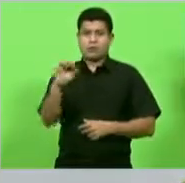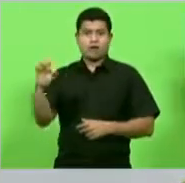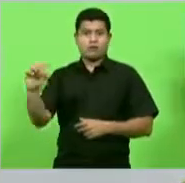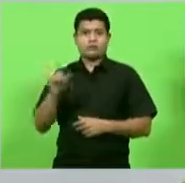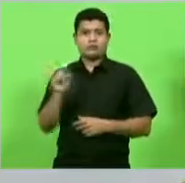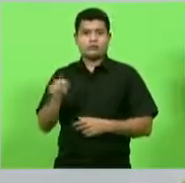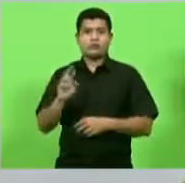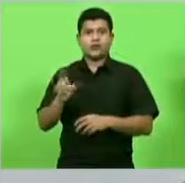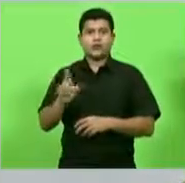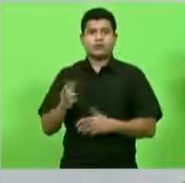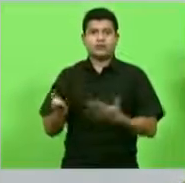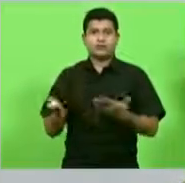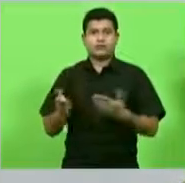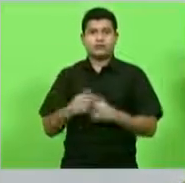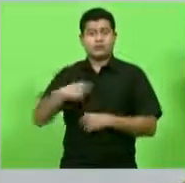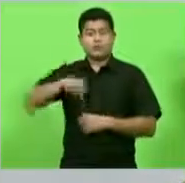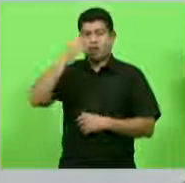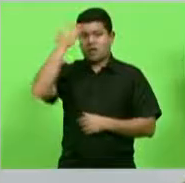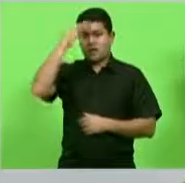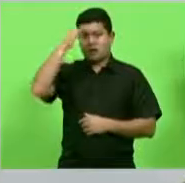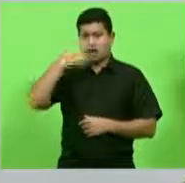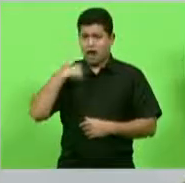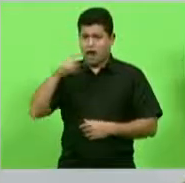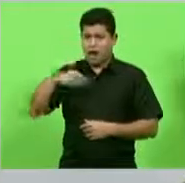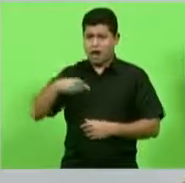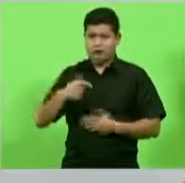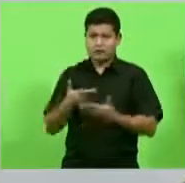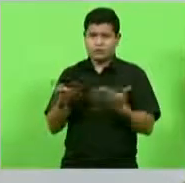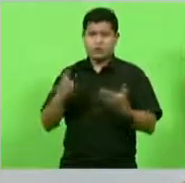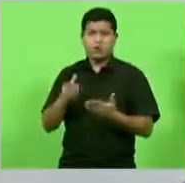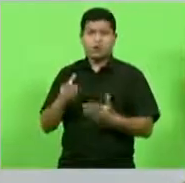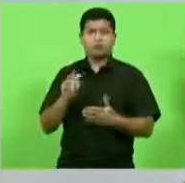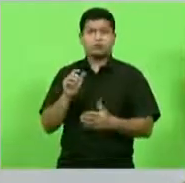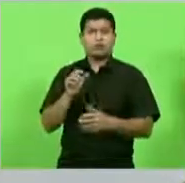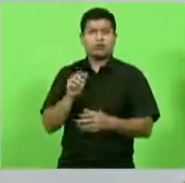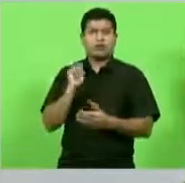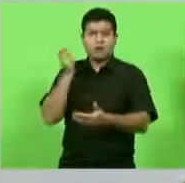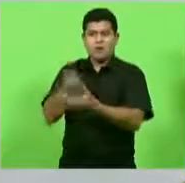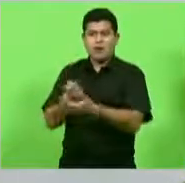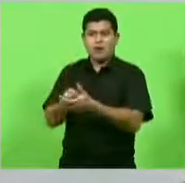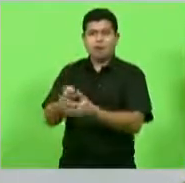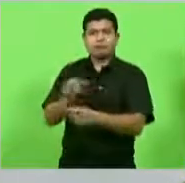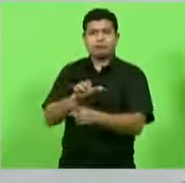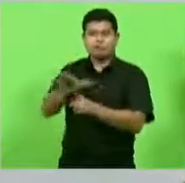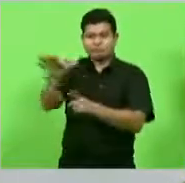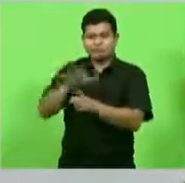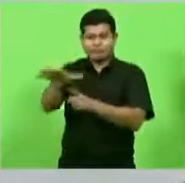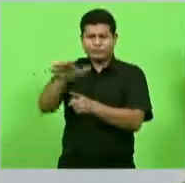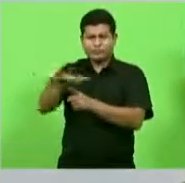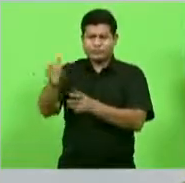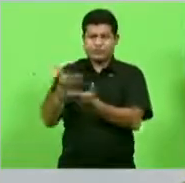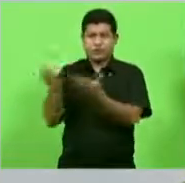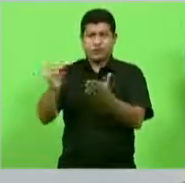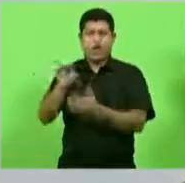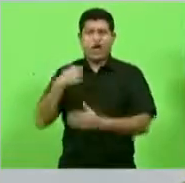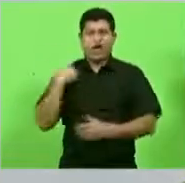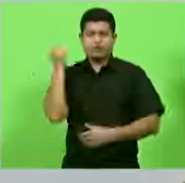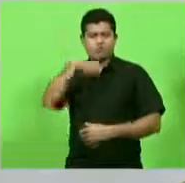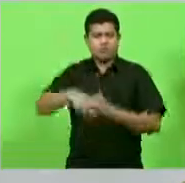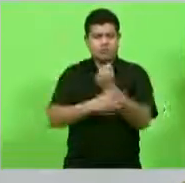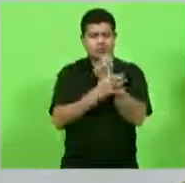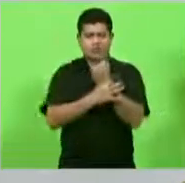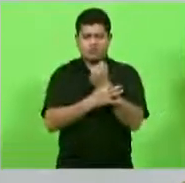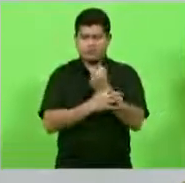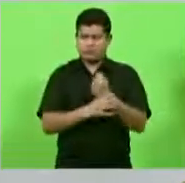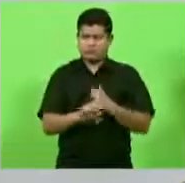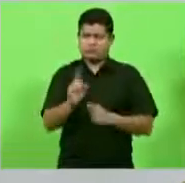claro que nós entendemos que não é apenas o impulsionamento que vai garantir o voto é todo um trabalho é toda uma dedicação é